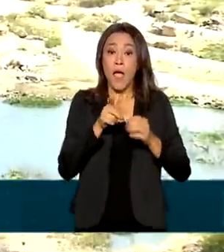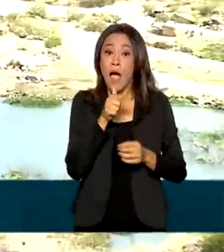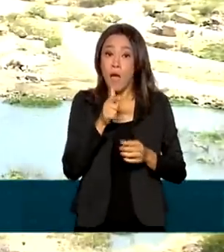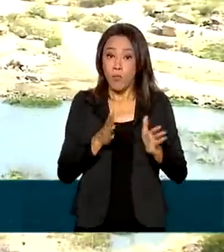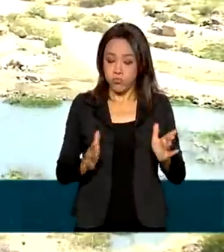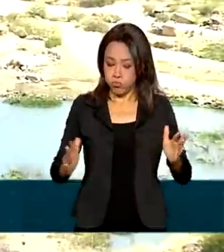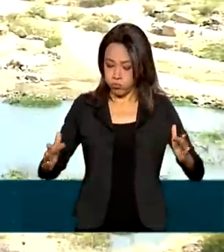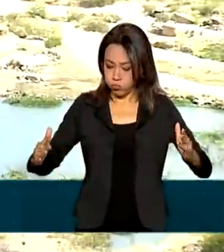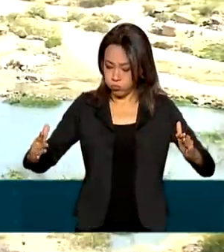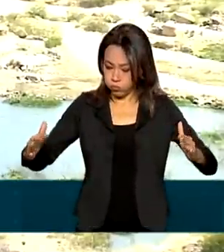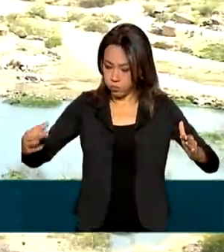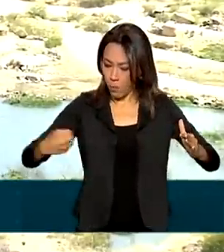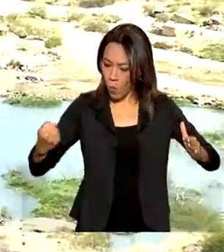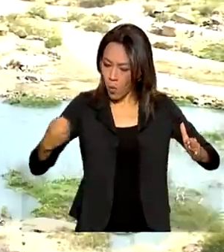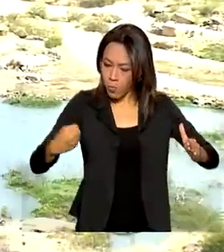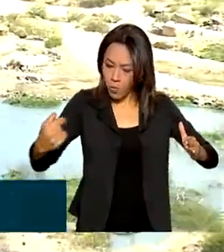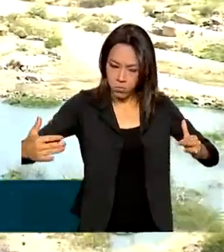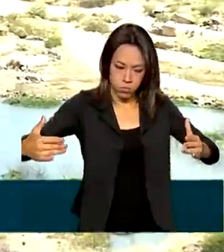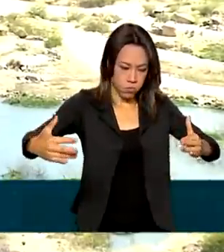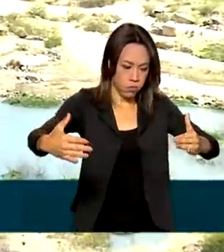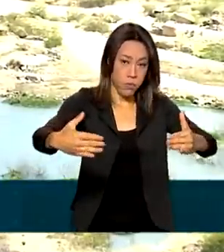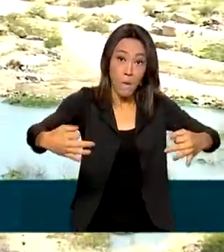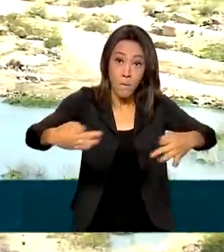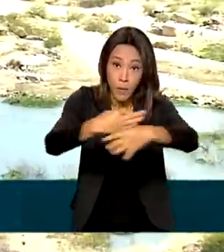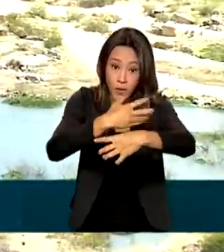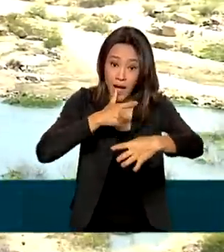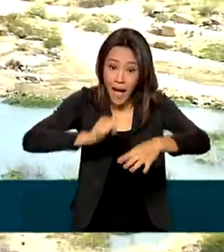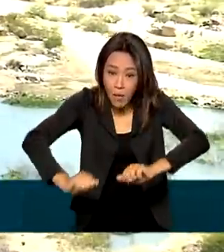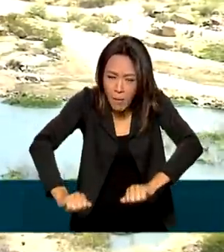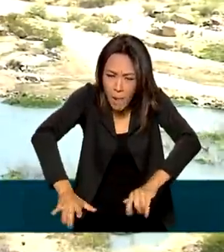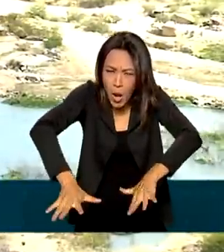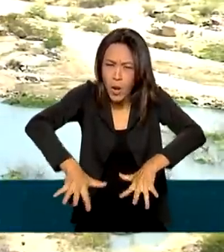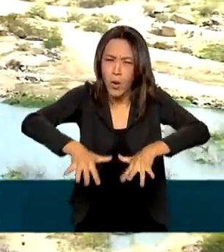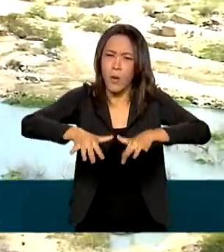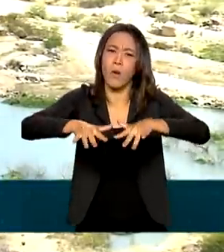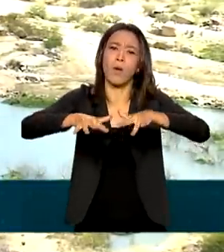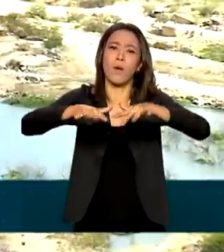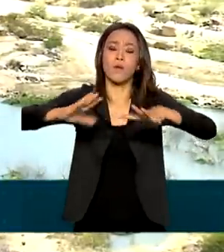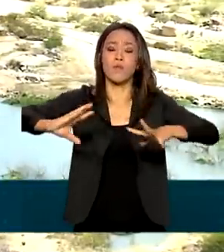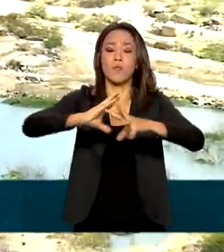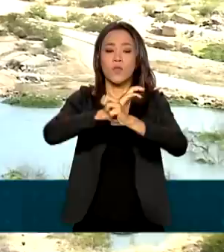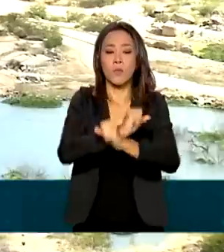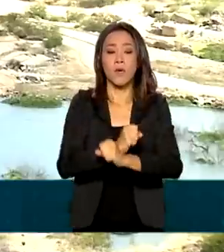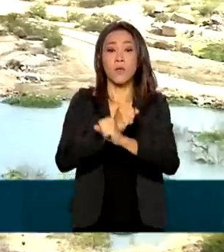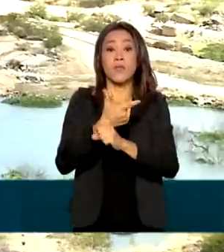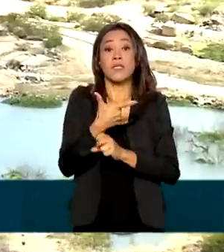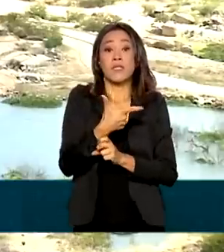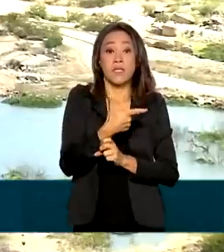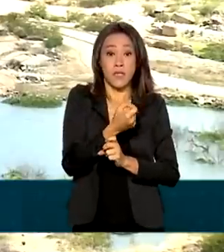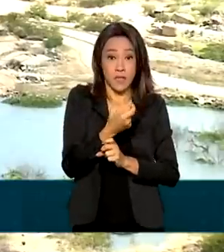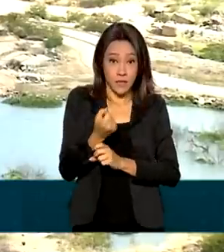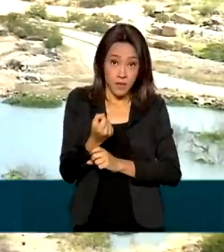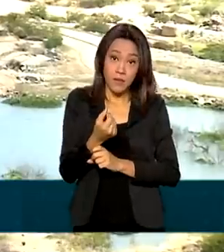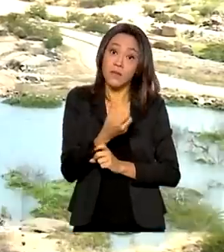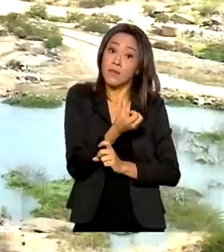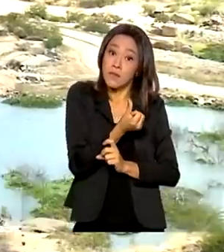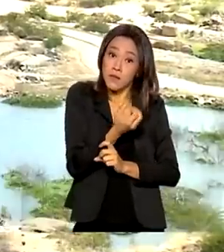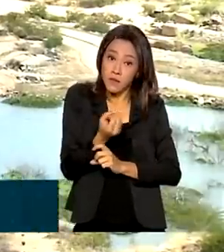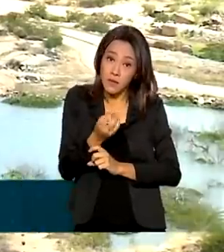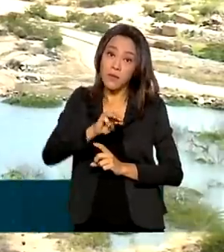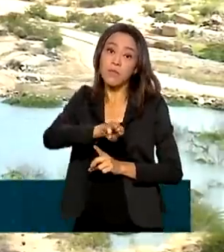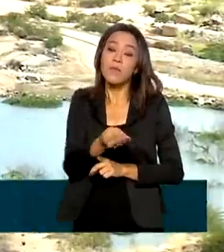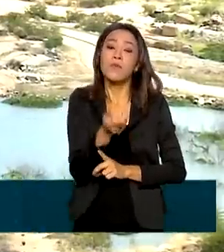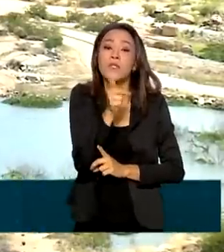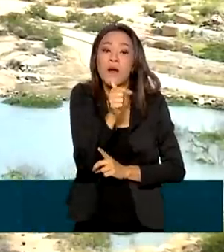estiver concluída, toda essa área vai ficar debaixo d'água. No total, serão 600 milhões de metros cúbicos, o